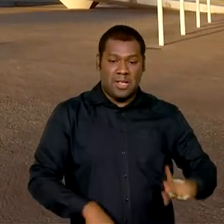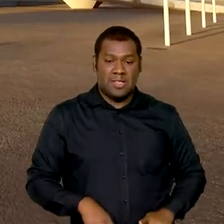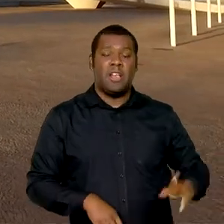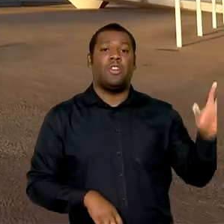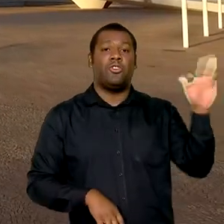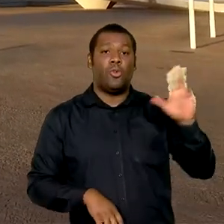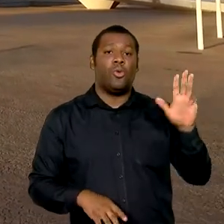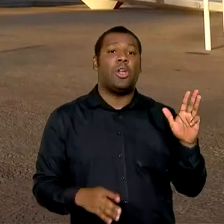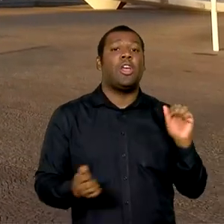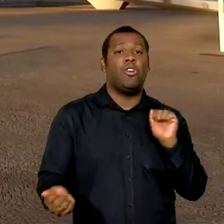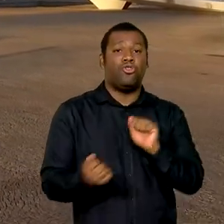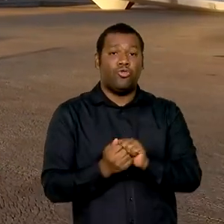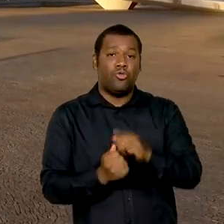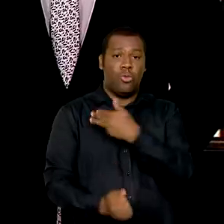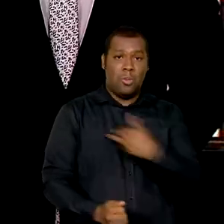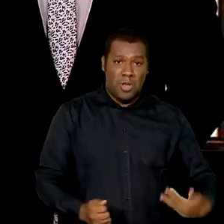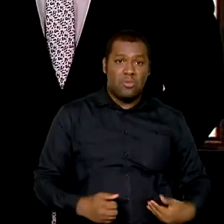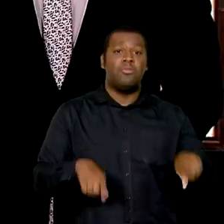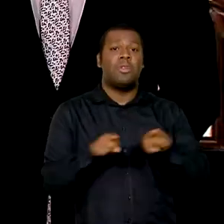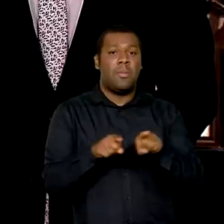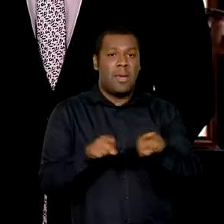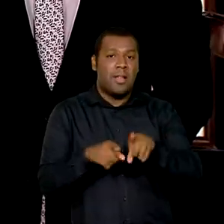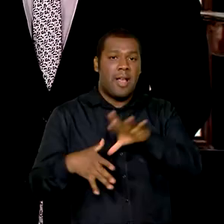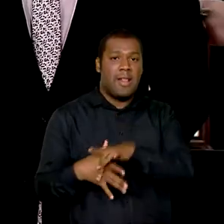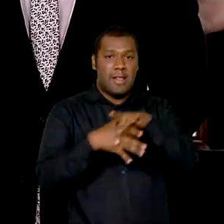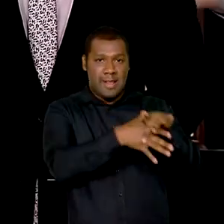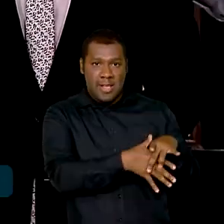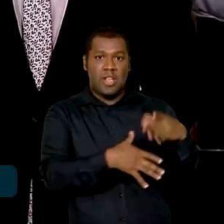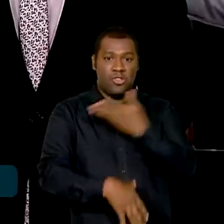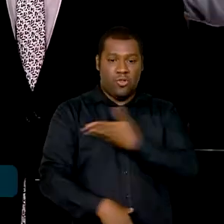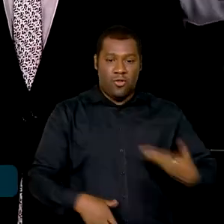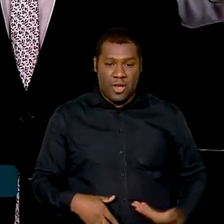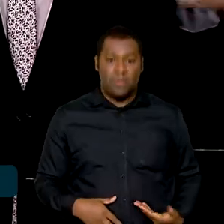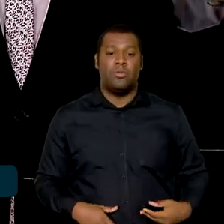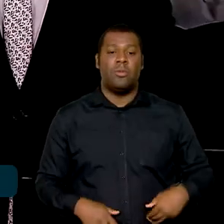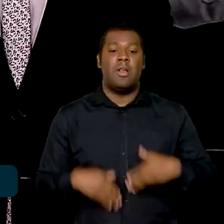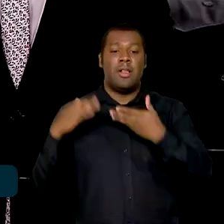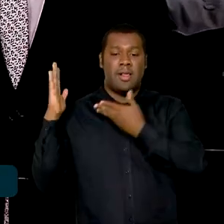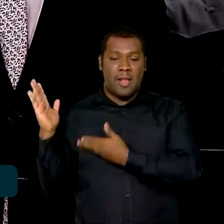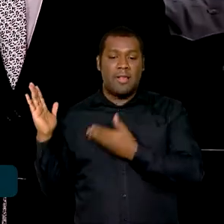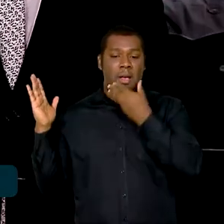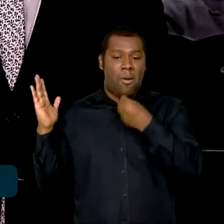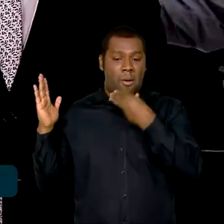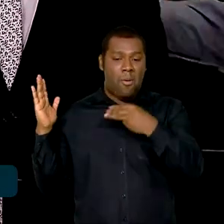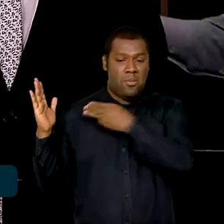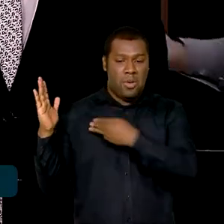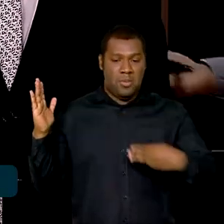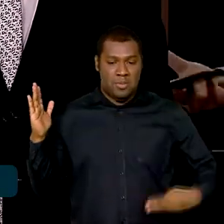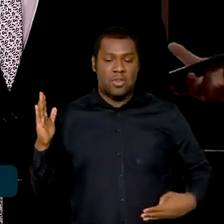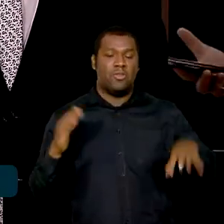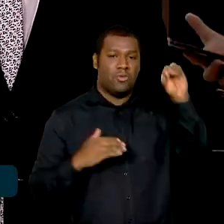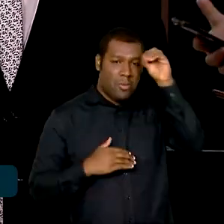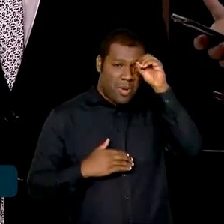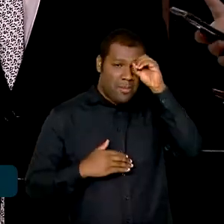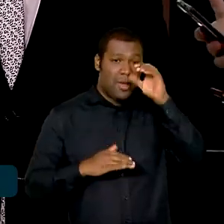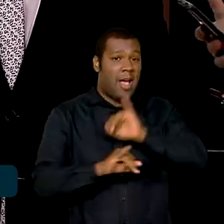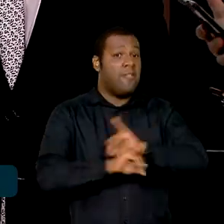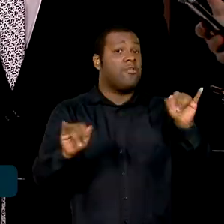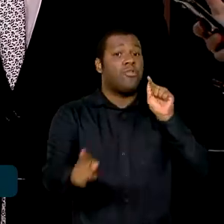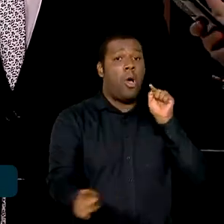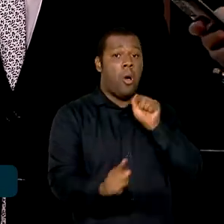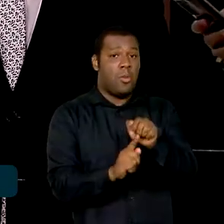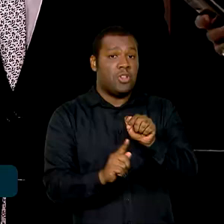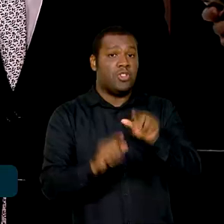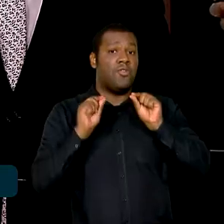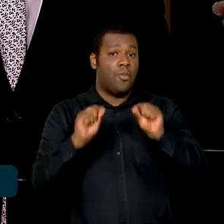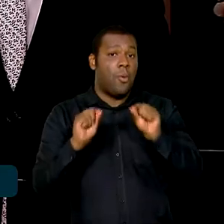e líderes do governo no Congresso, o ministro das Relações Institucionais, Alexandre Padilha, disse que o objetivo é garantir o